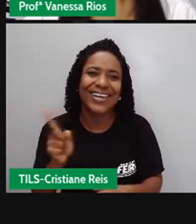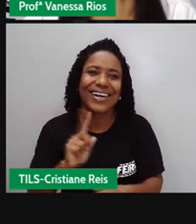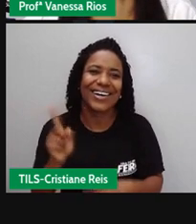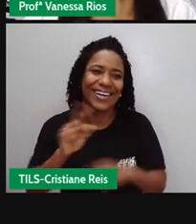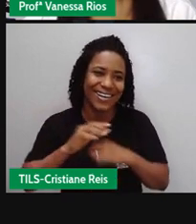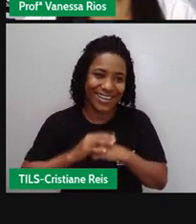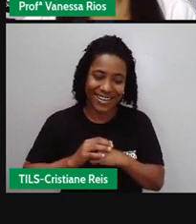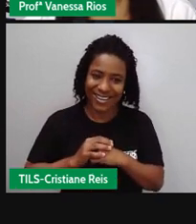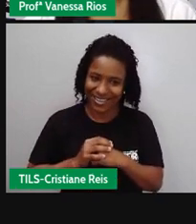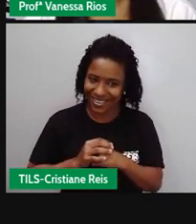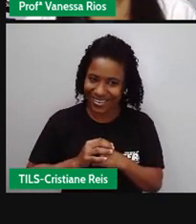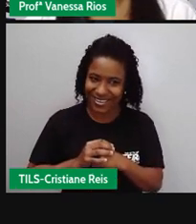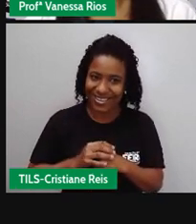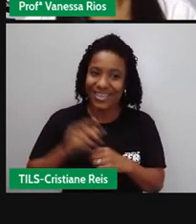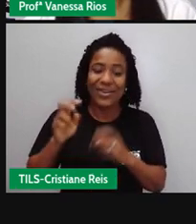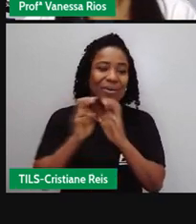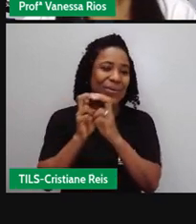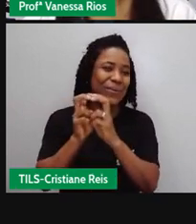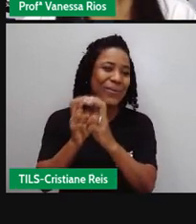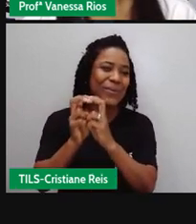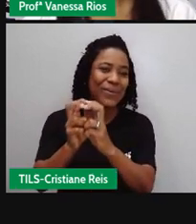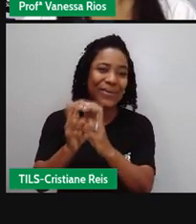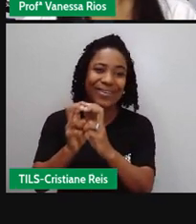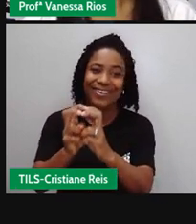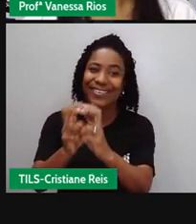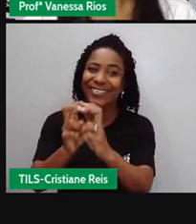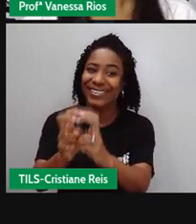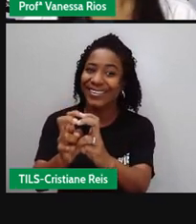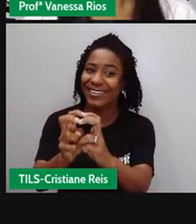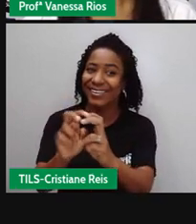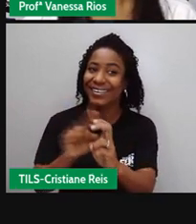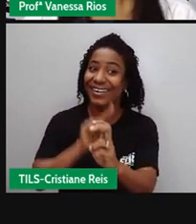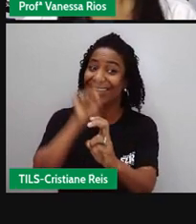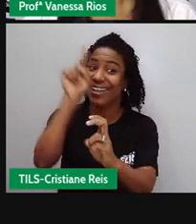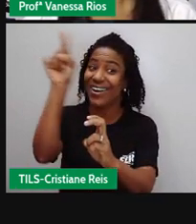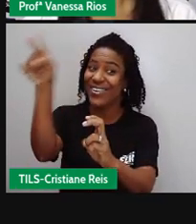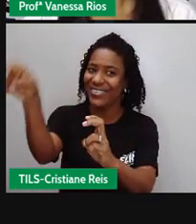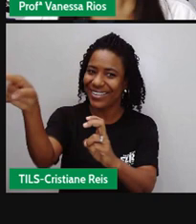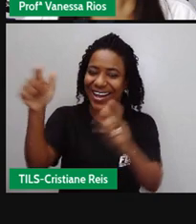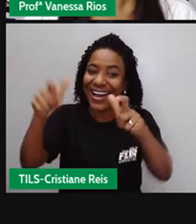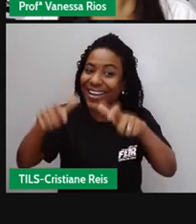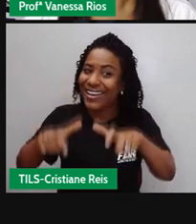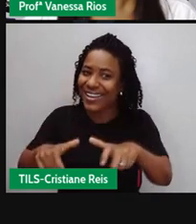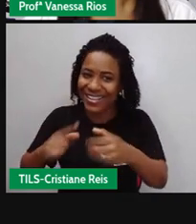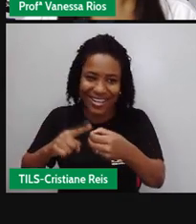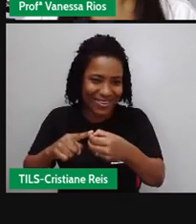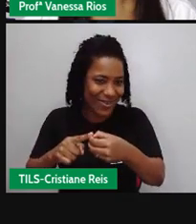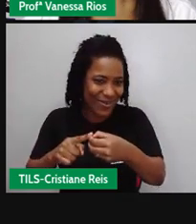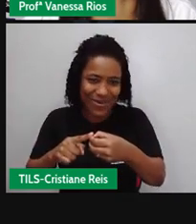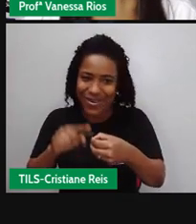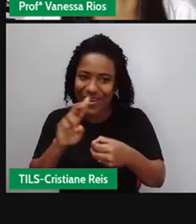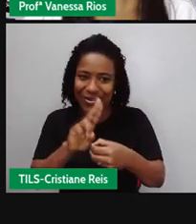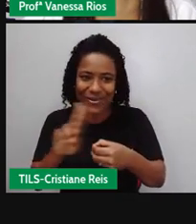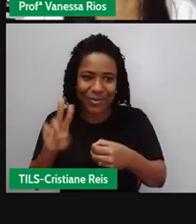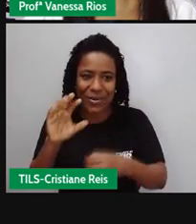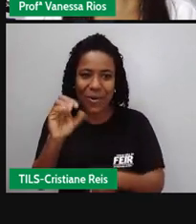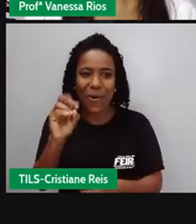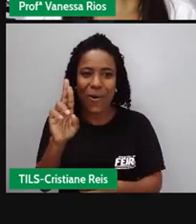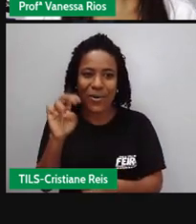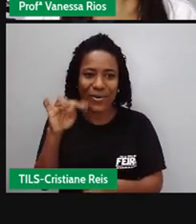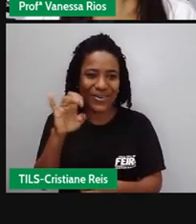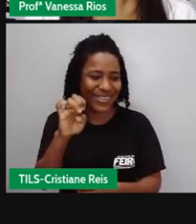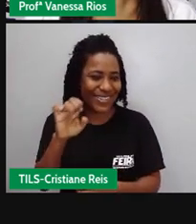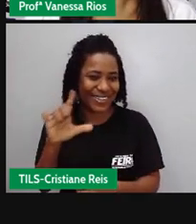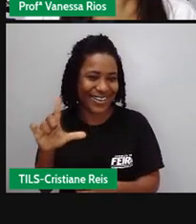próxima parada do trem você está em coronel assis então eu desci na estação